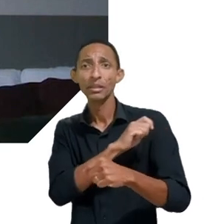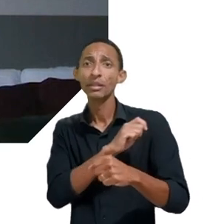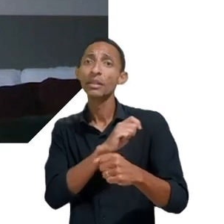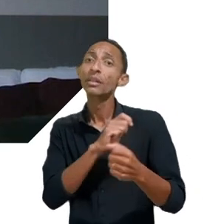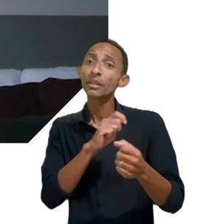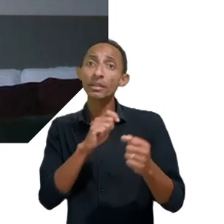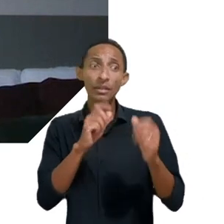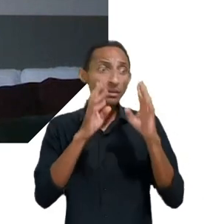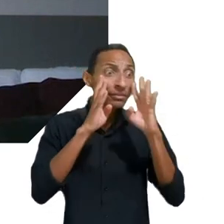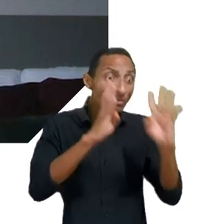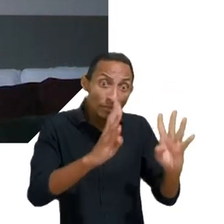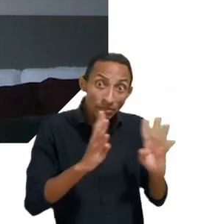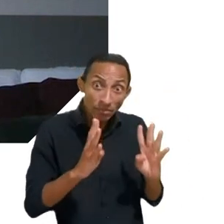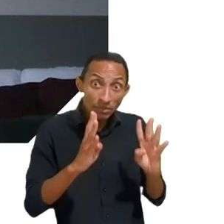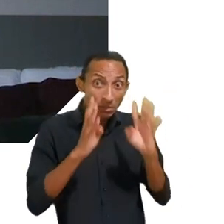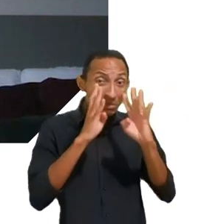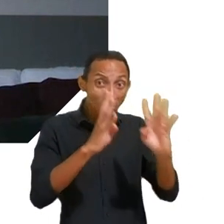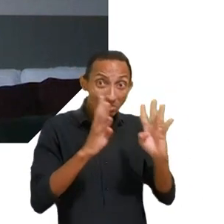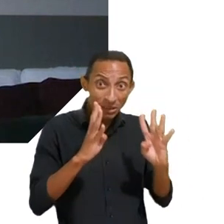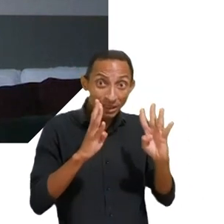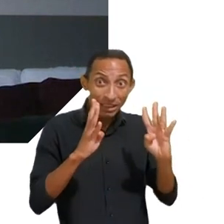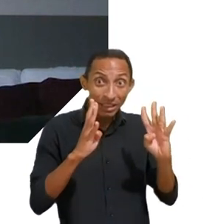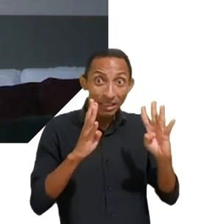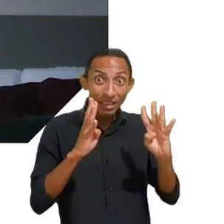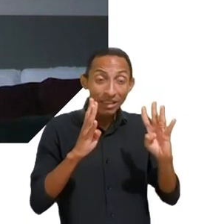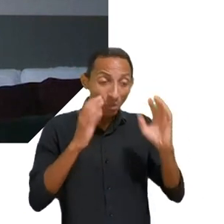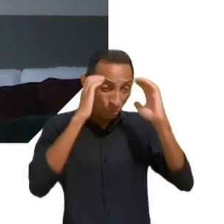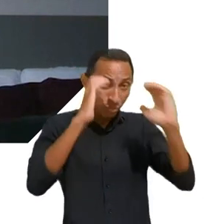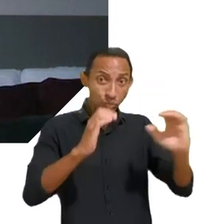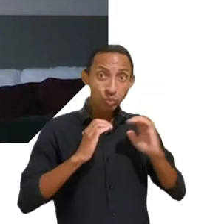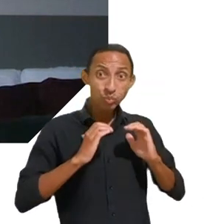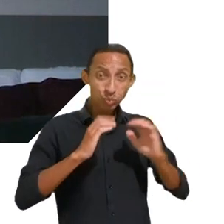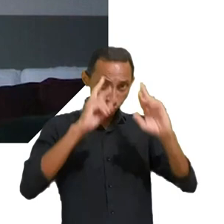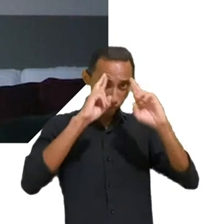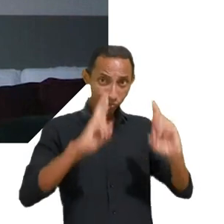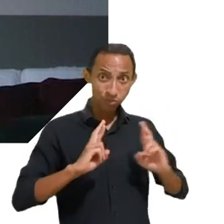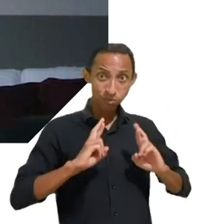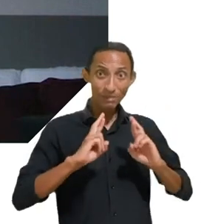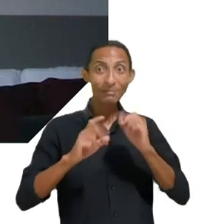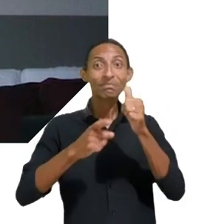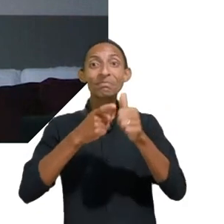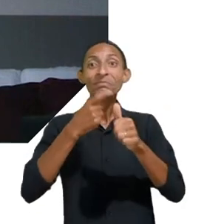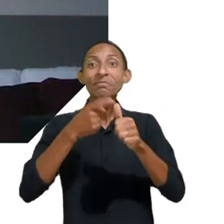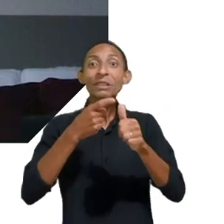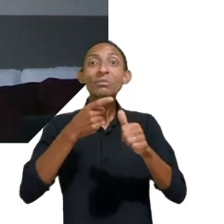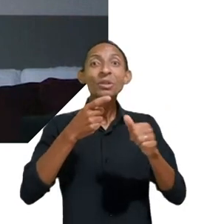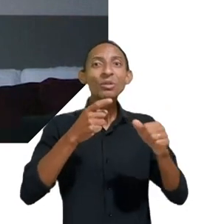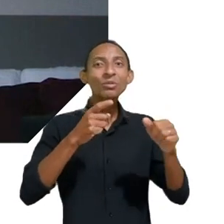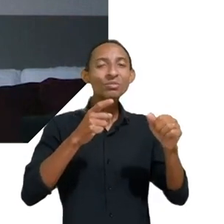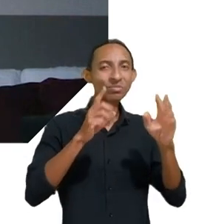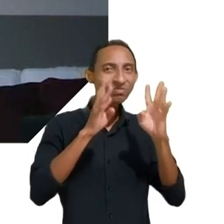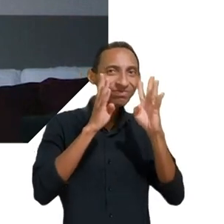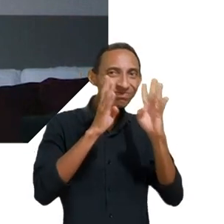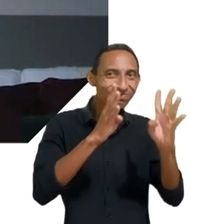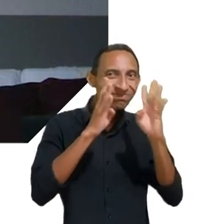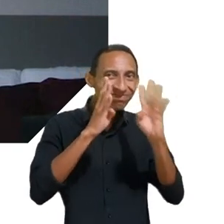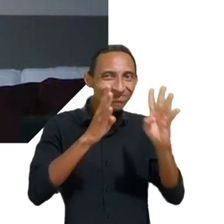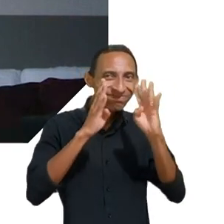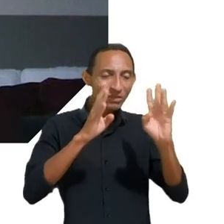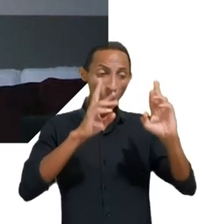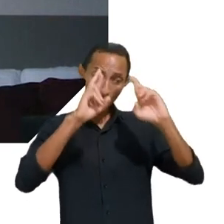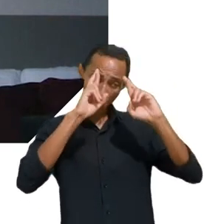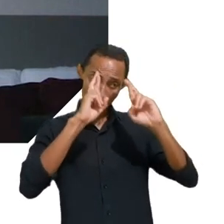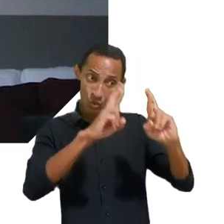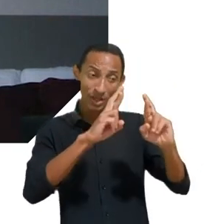eles ouvirem obedecerem e eu acho que a gente está em tempo mesmo de a gente aprender a ouvi-los o que a gente tem que fazer